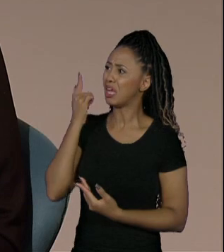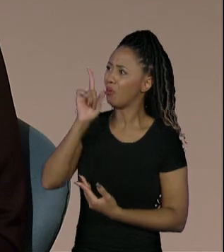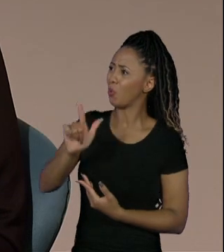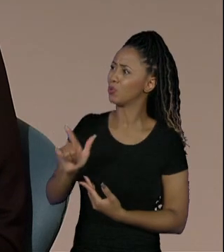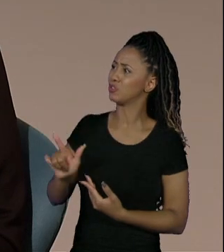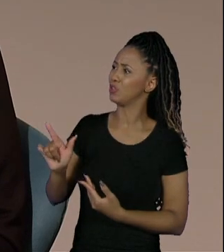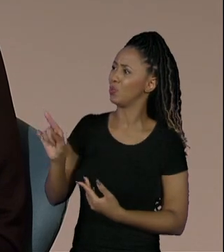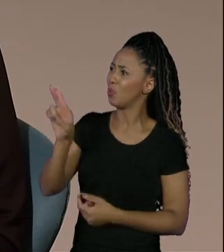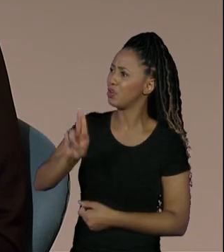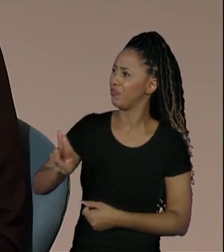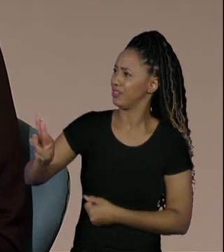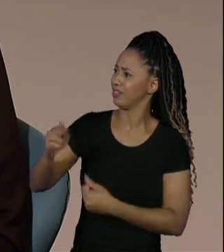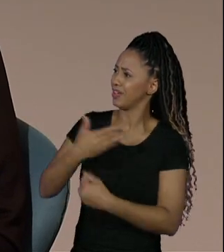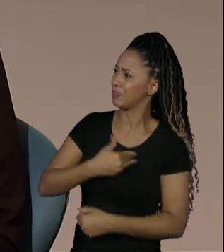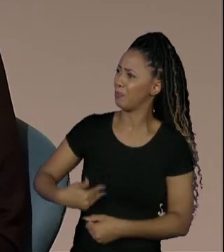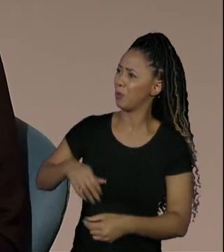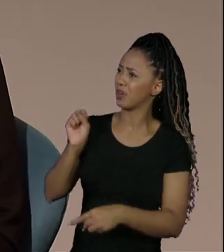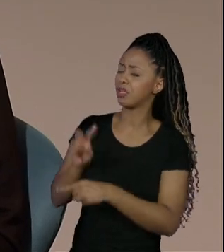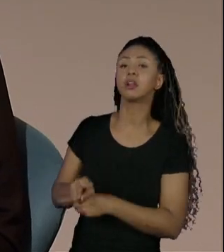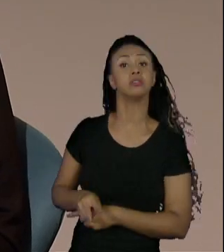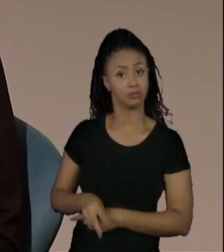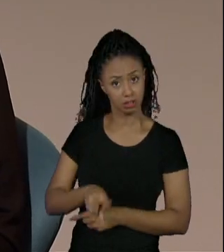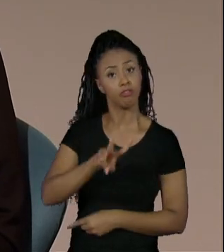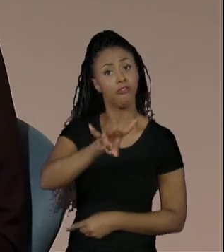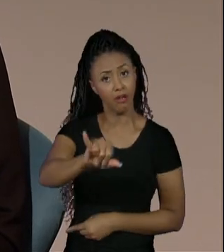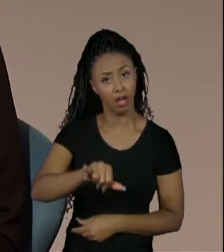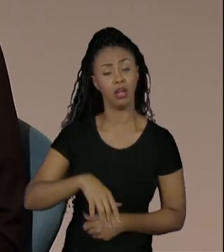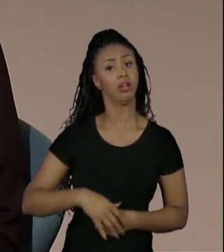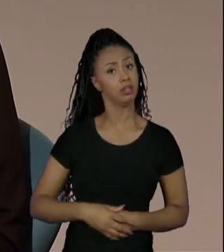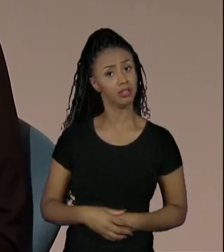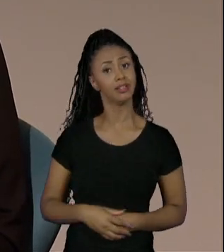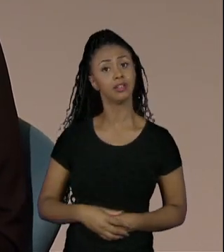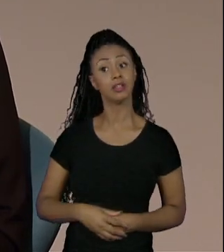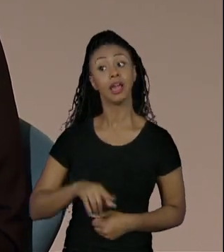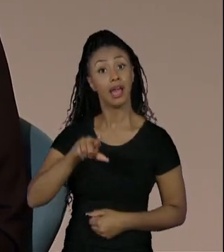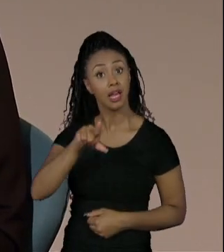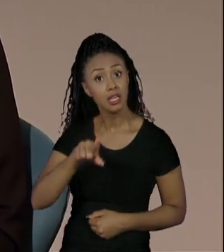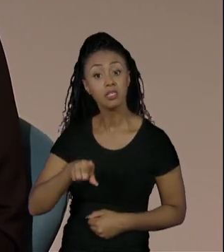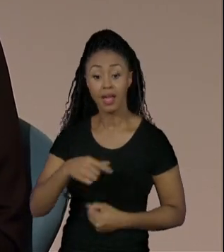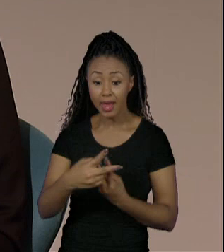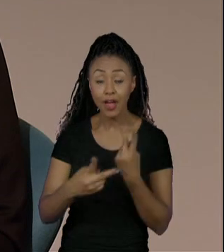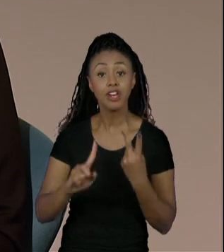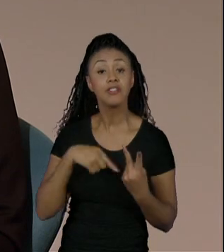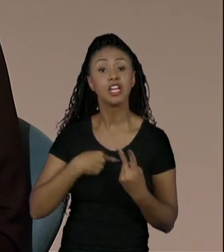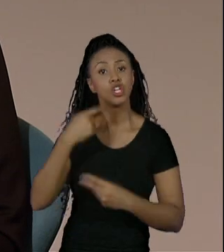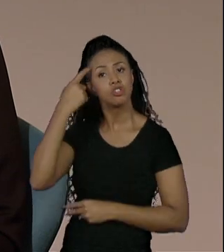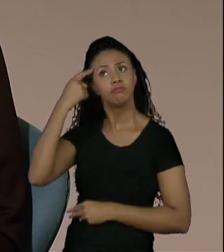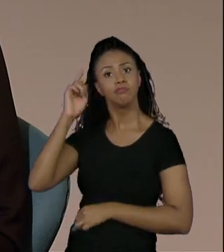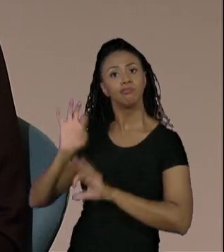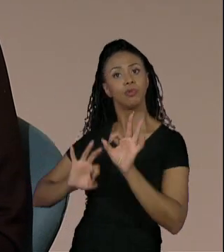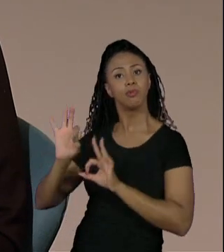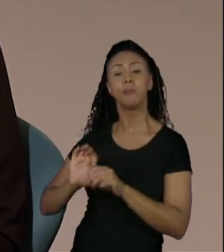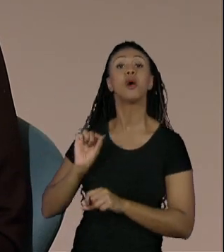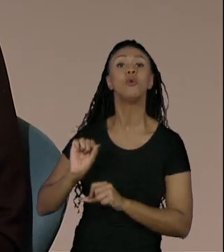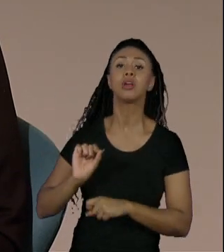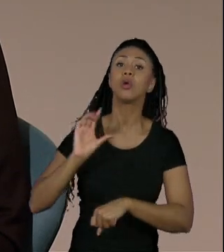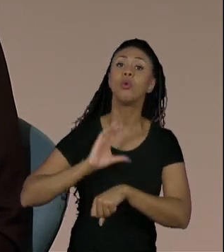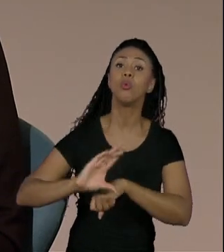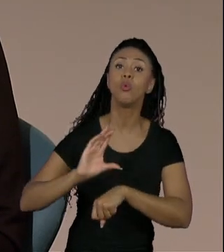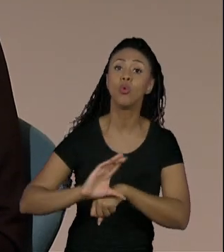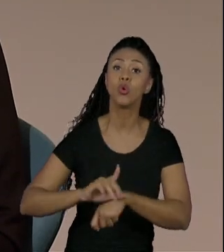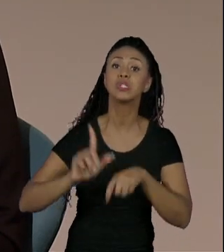merece e não é só passar. É você conseguir continuar. Essa é a Univesp que a gente construiu. É um curso acessível,